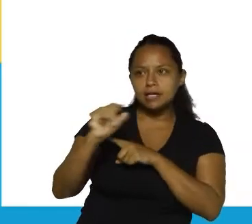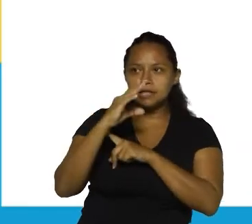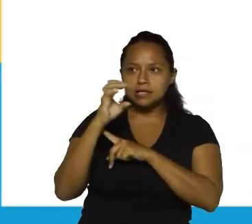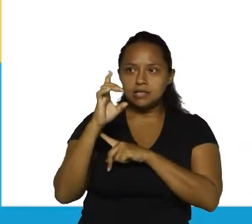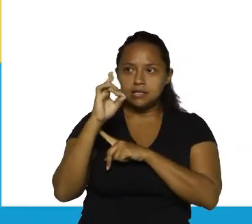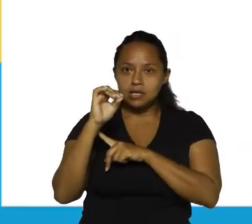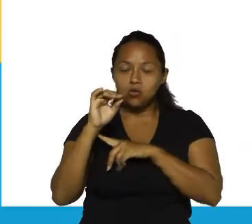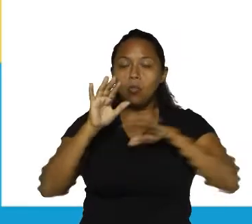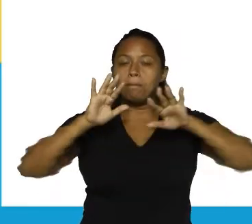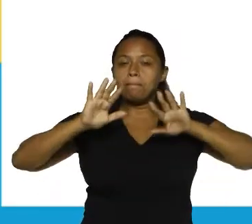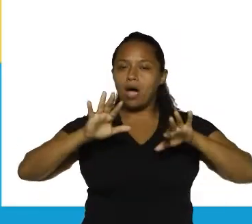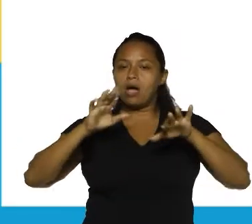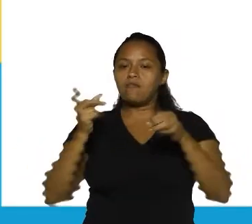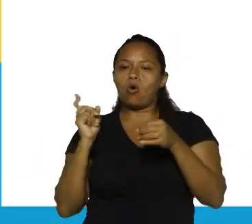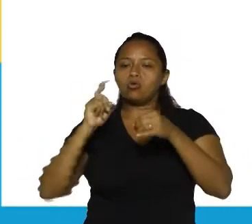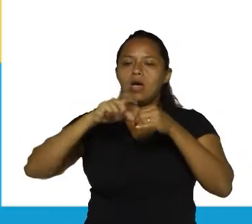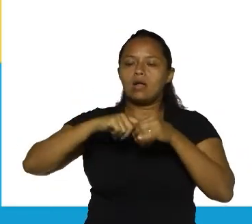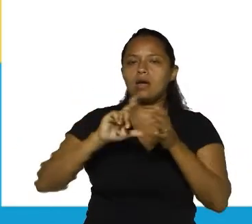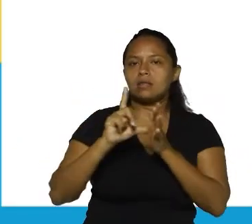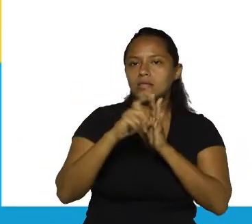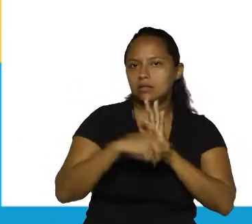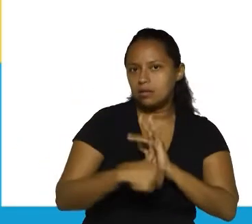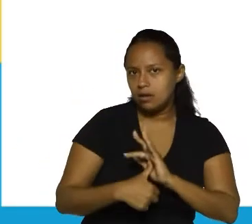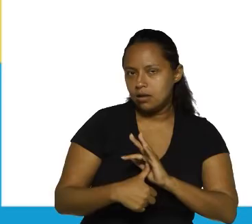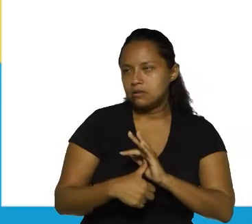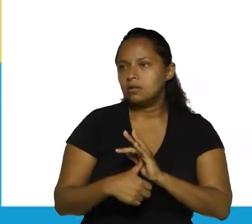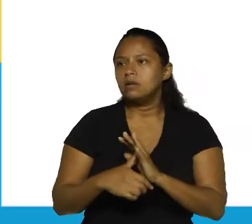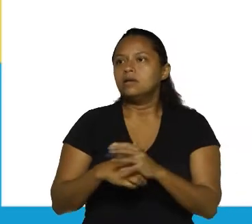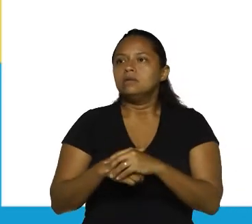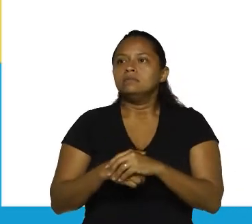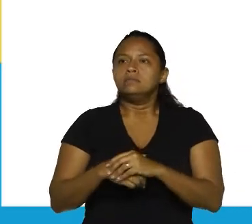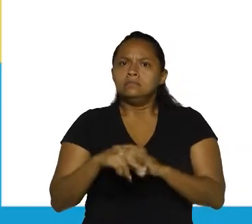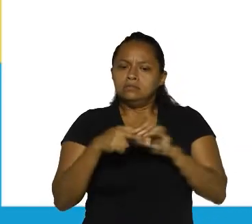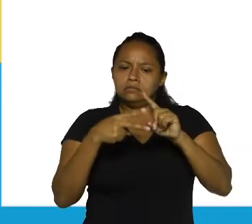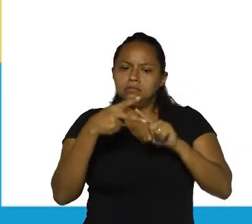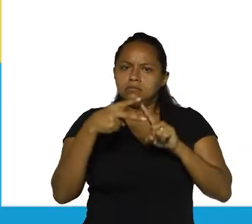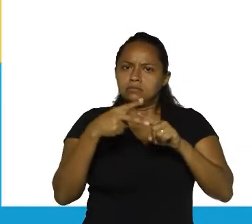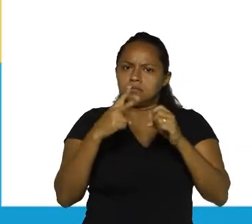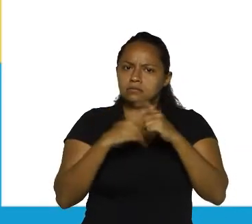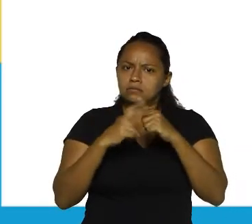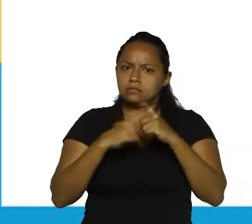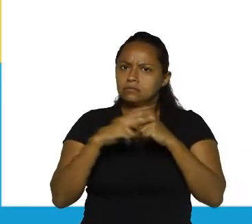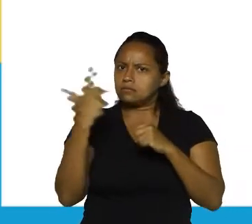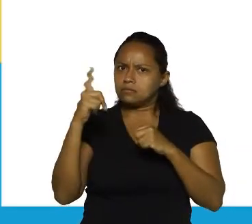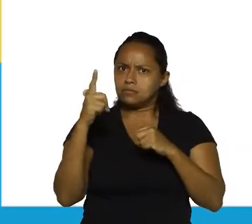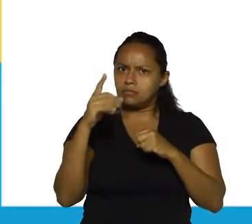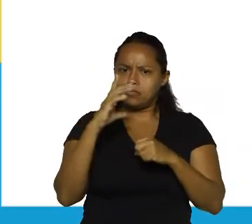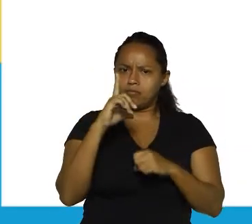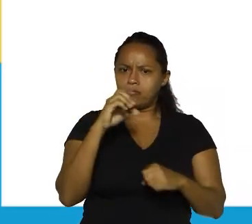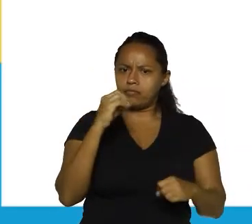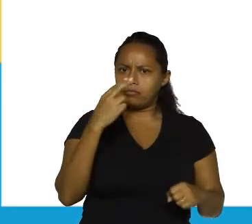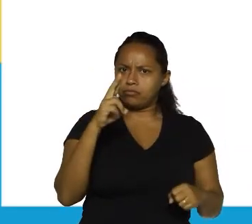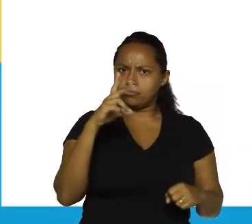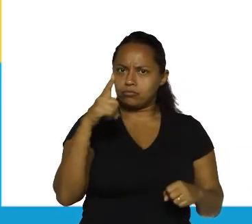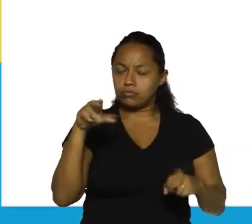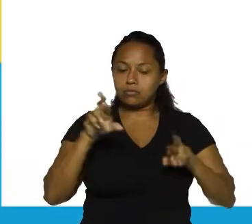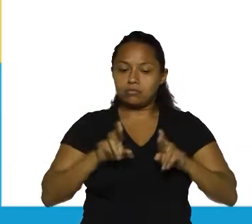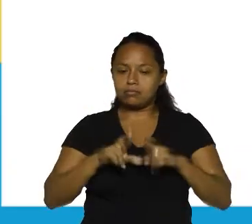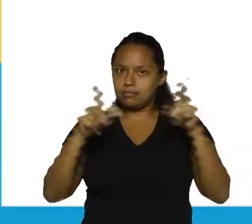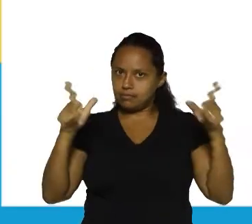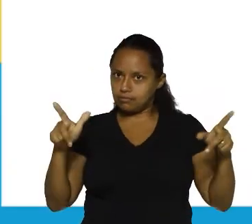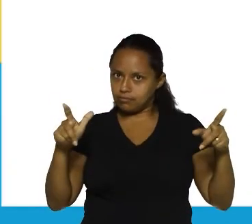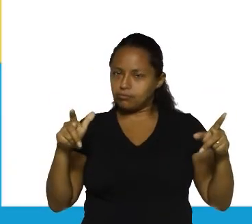cedo, mas voltarei tarde. Como aqui nós temos dois verbos e eles não formam locução, nós temos duas orações diferentes.